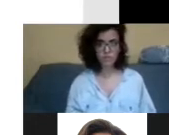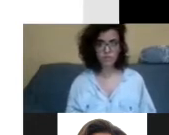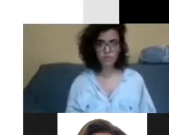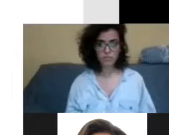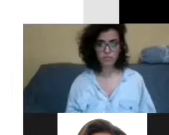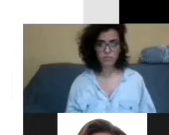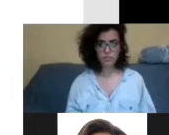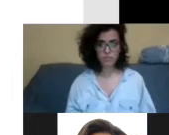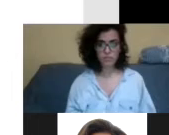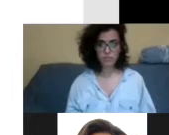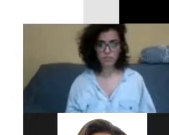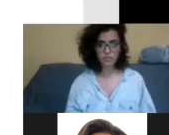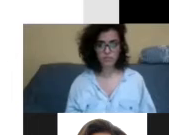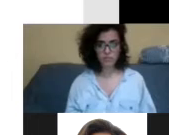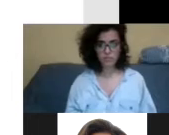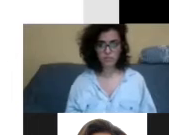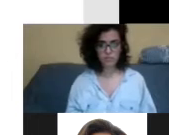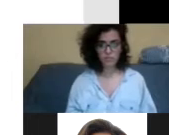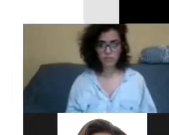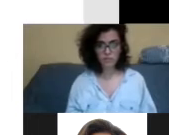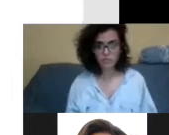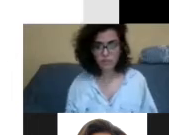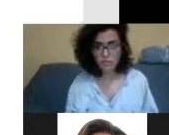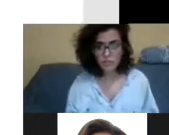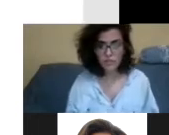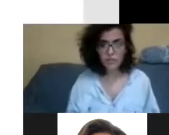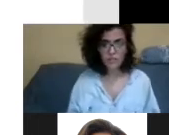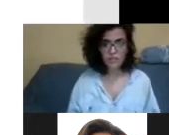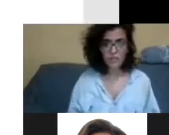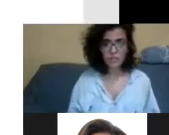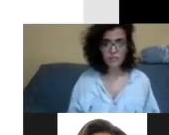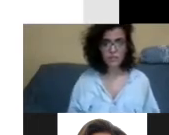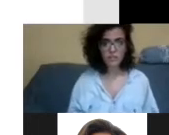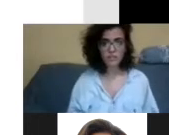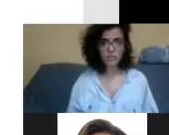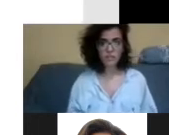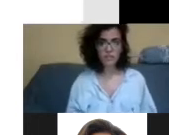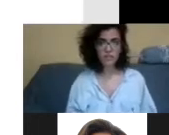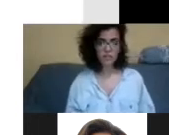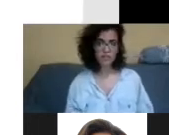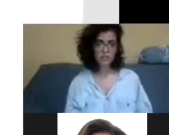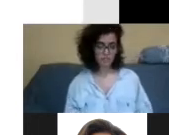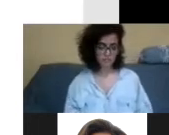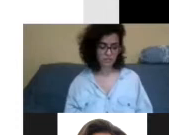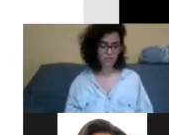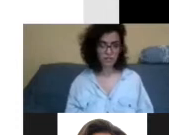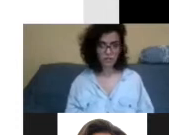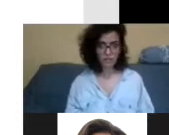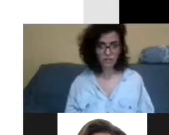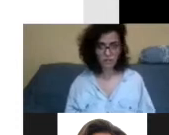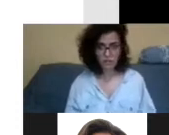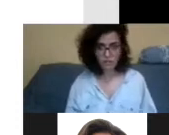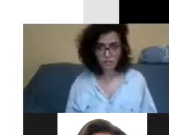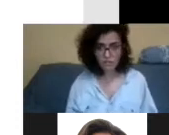estou falando só de pessoas com deficiência. Pessoas com deficiência também, mas para todos, né? Então, voltando